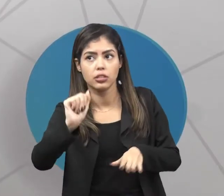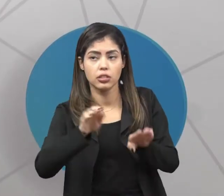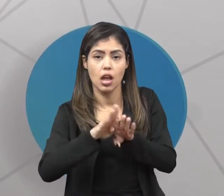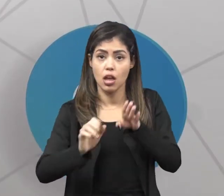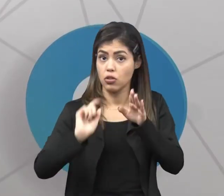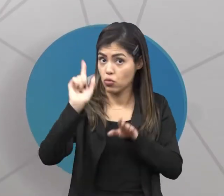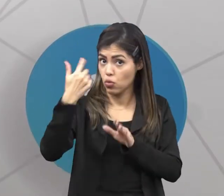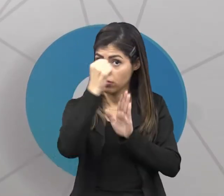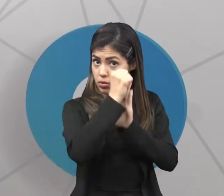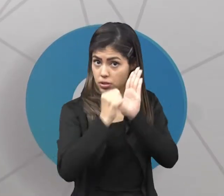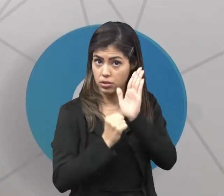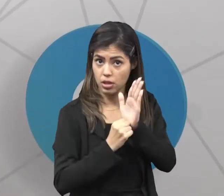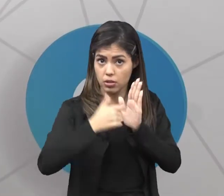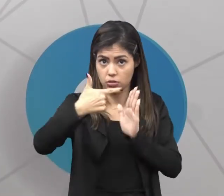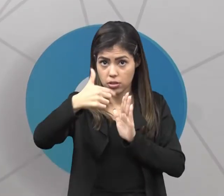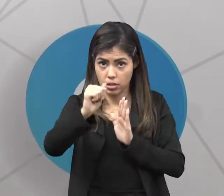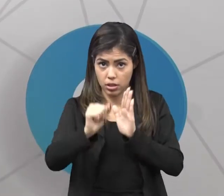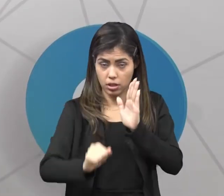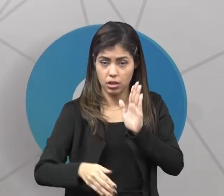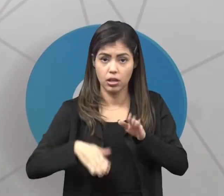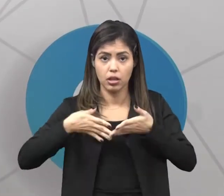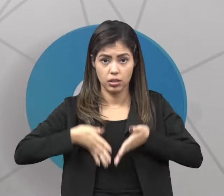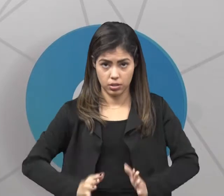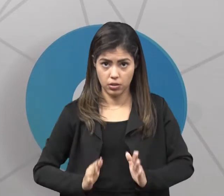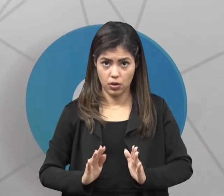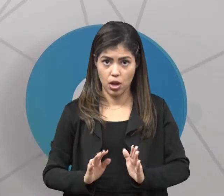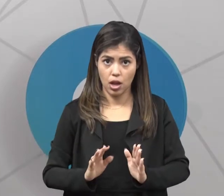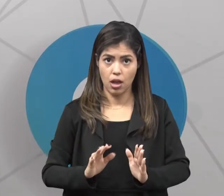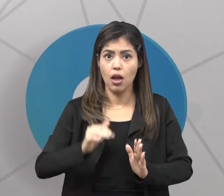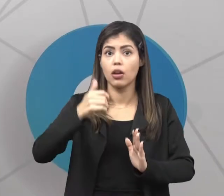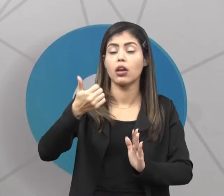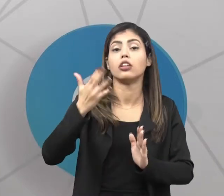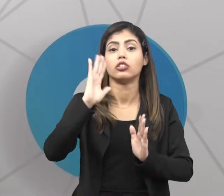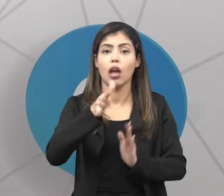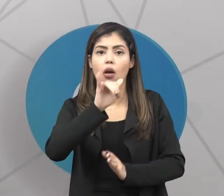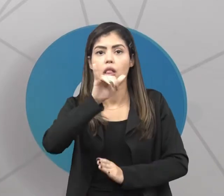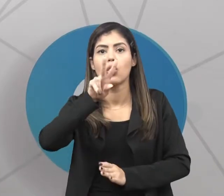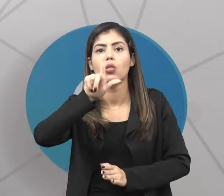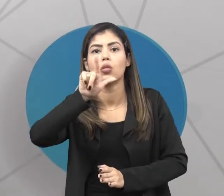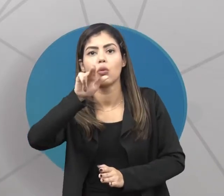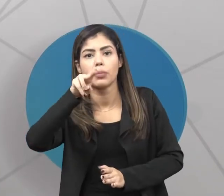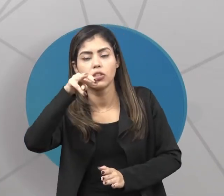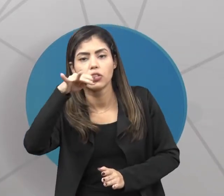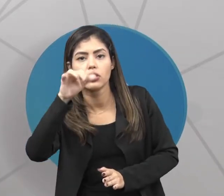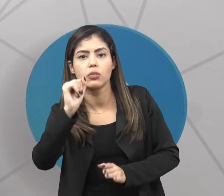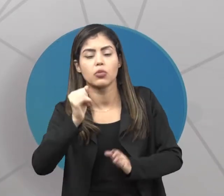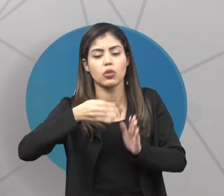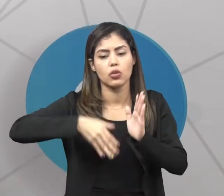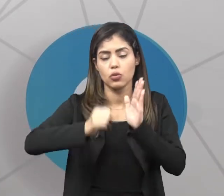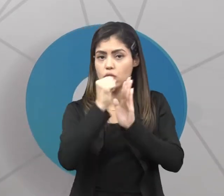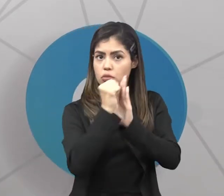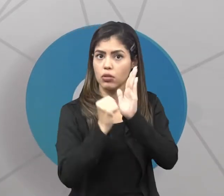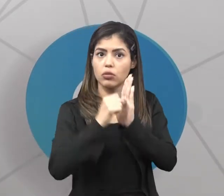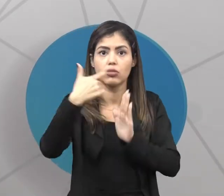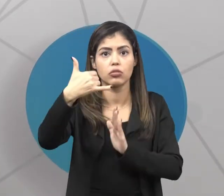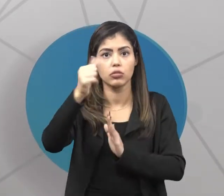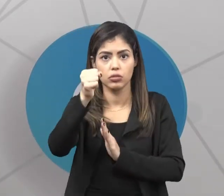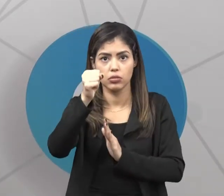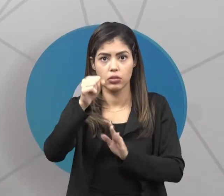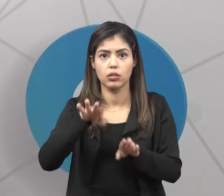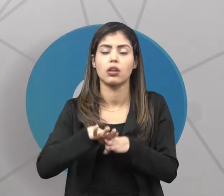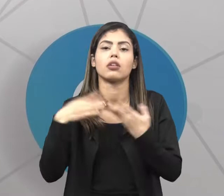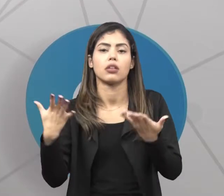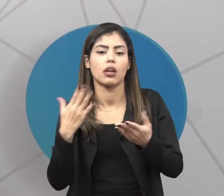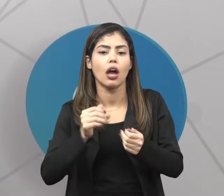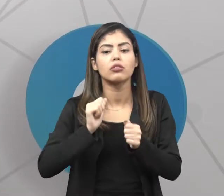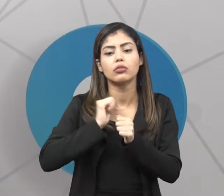nasceu no século XVII. O iluminismo acontece no século XVIII. Mas as suas ideias vão contribuir bastante